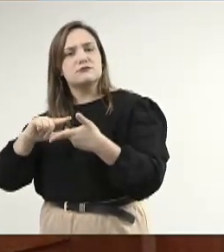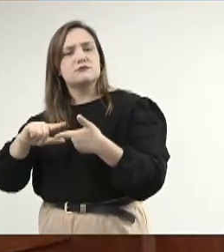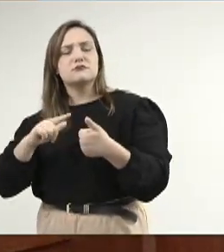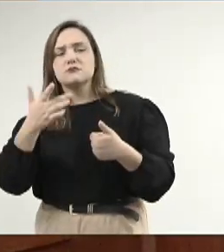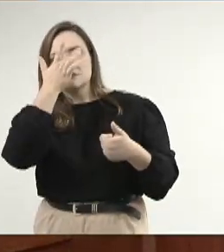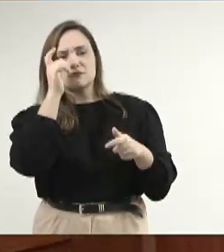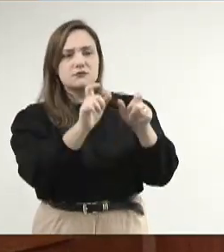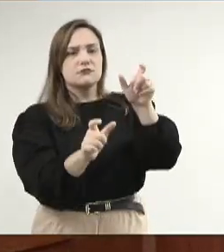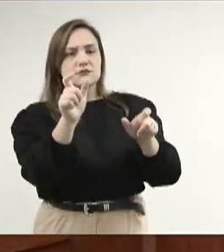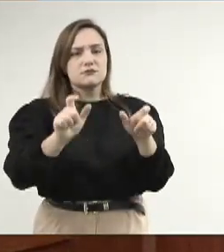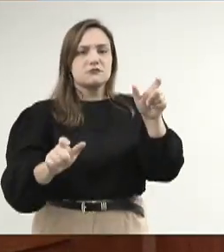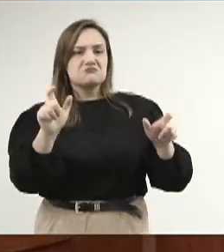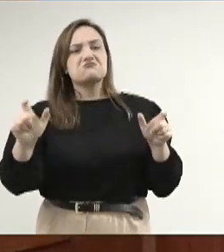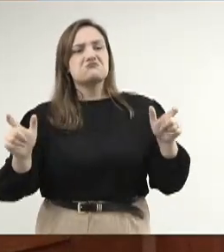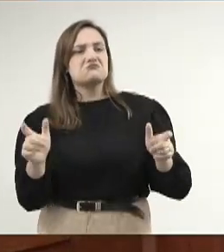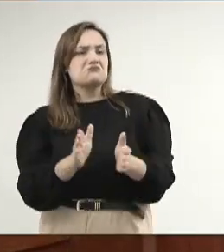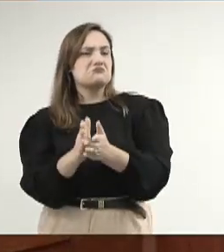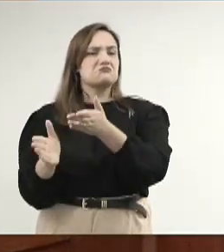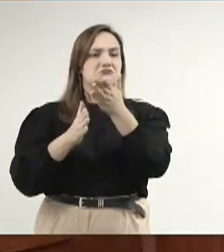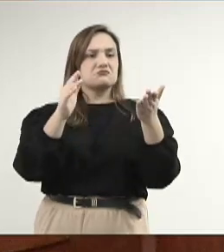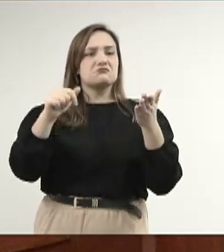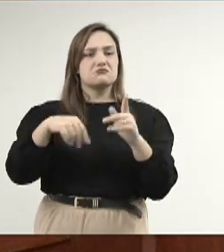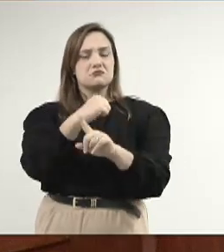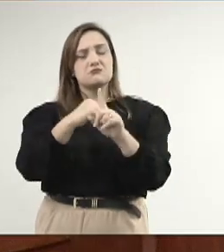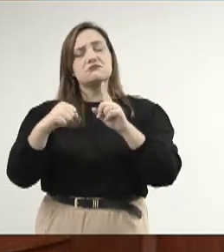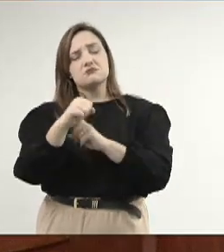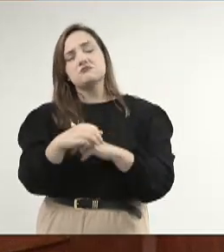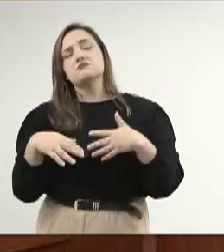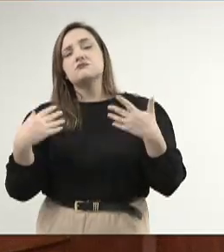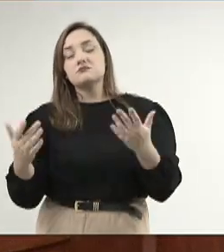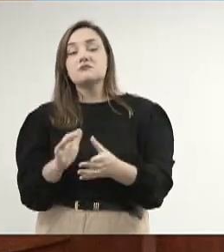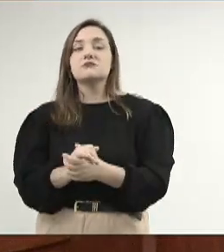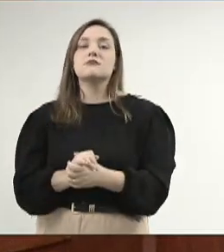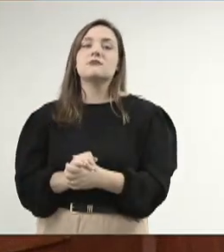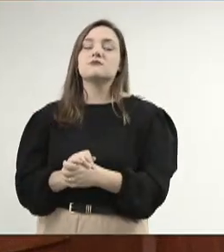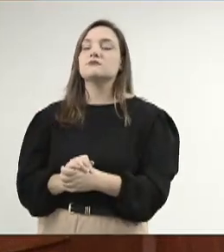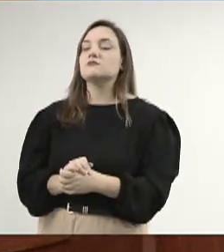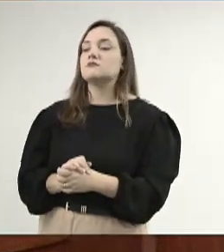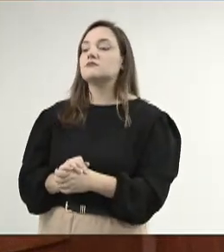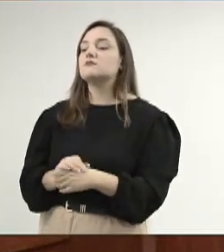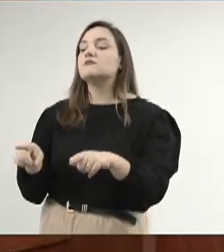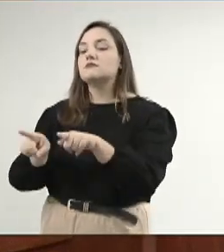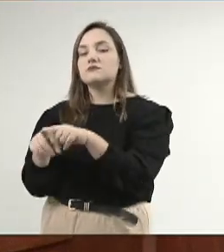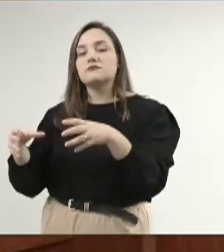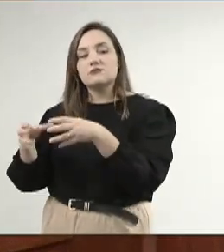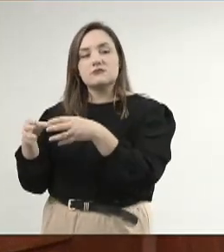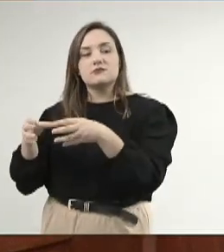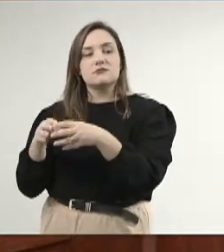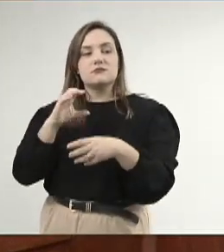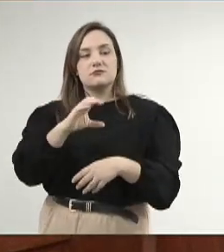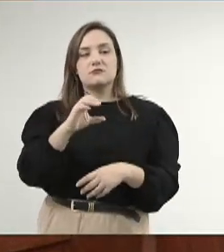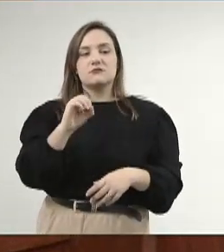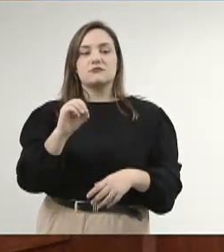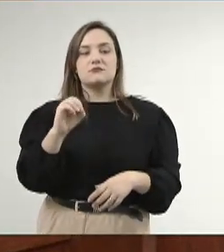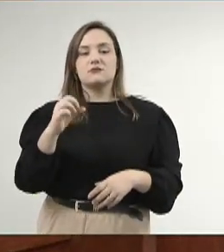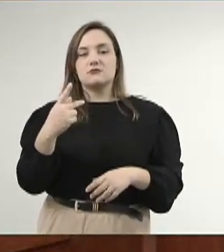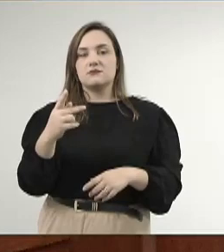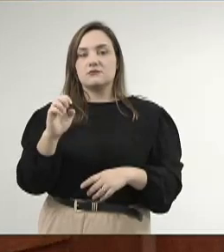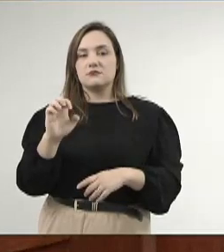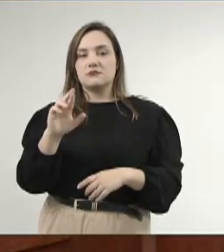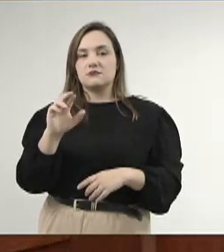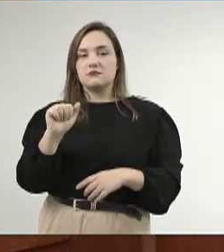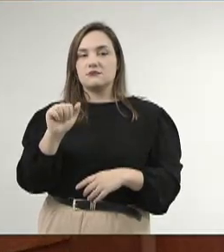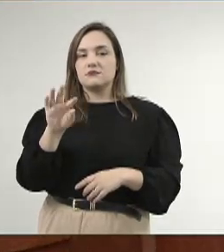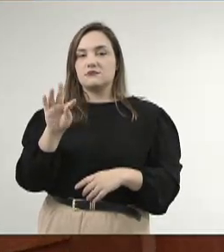ilustres da nossa sociedade, de forma muito especial, do cooperativismo. E cumprimento aqui toda a